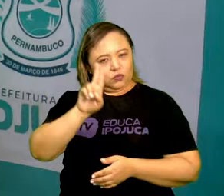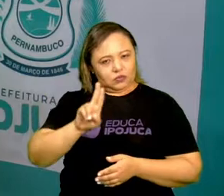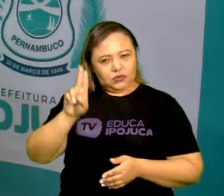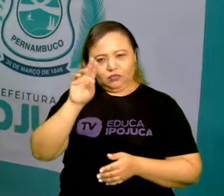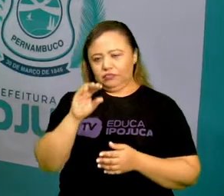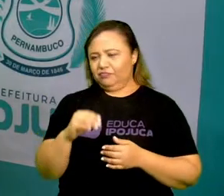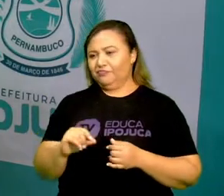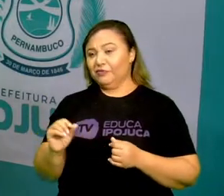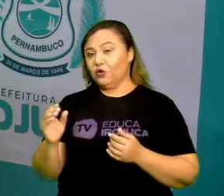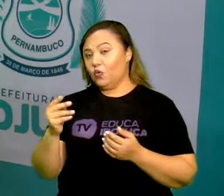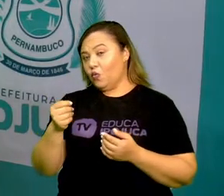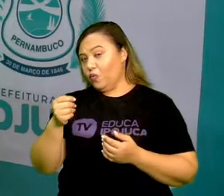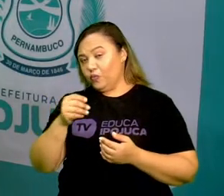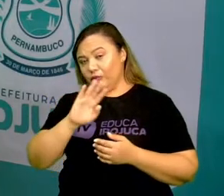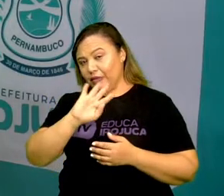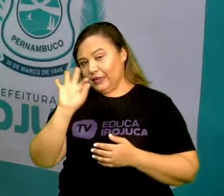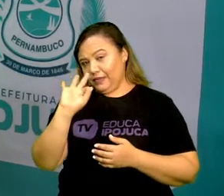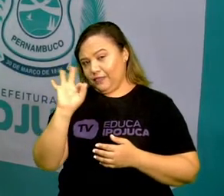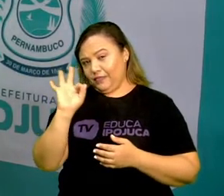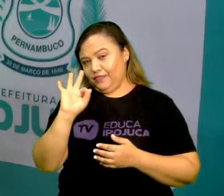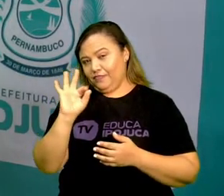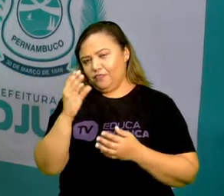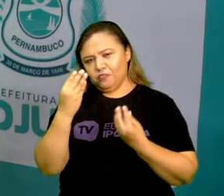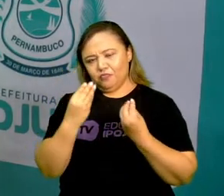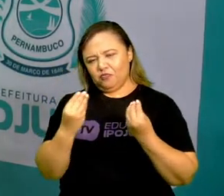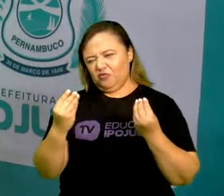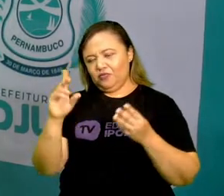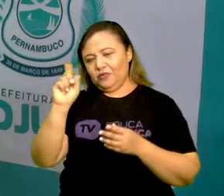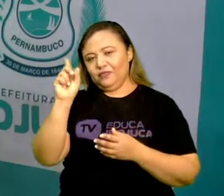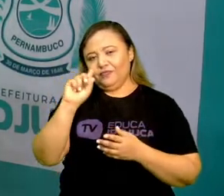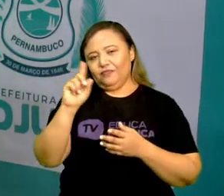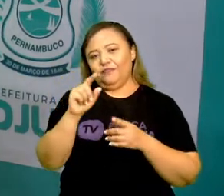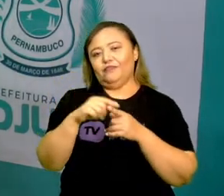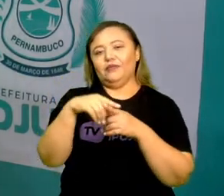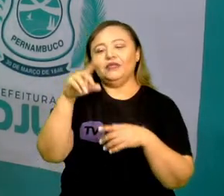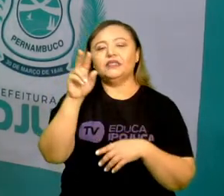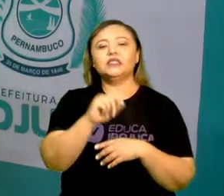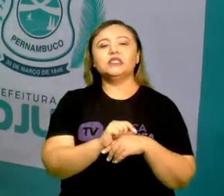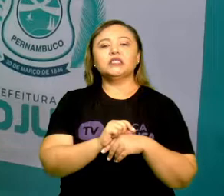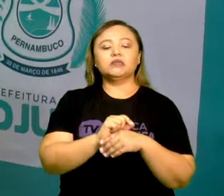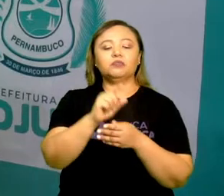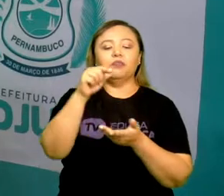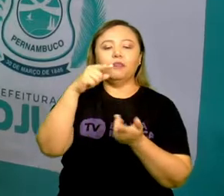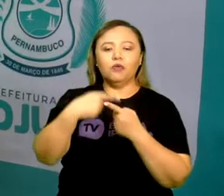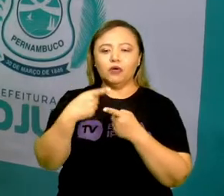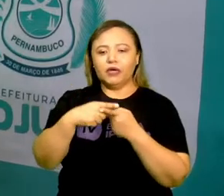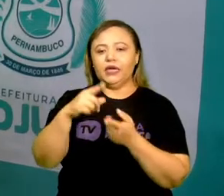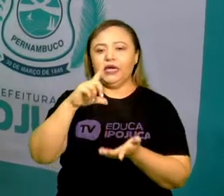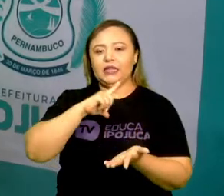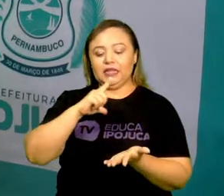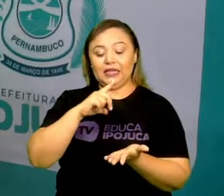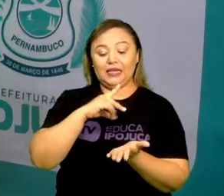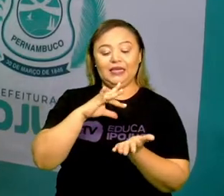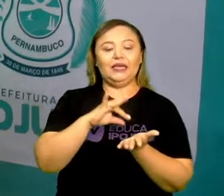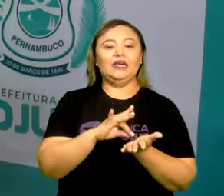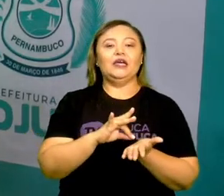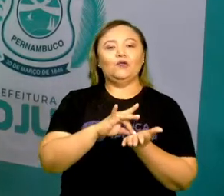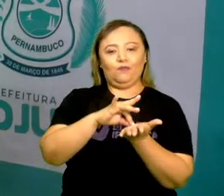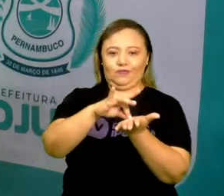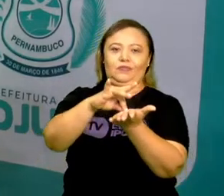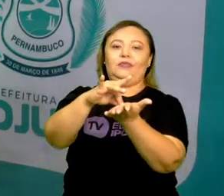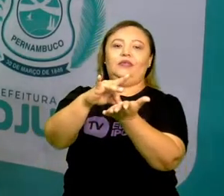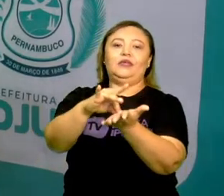O GPS hoje está bem mais usado do que a bússola. Essa bússola, ela é um instrumento muito antigo,